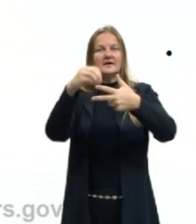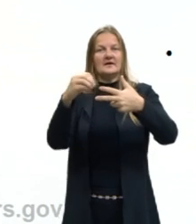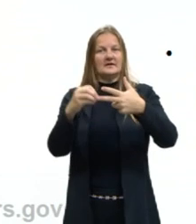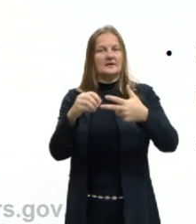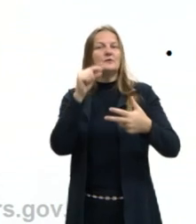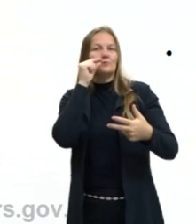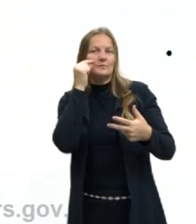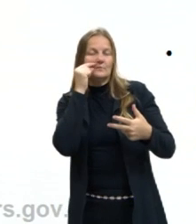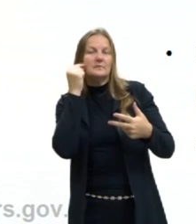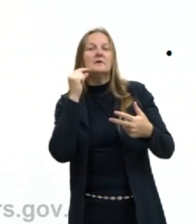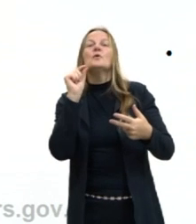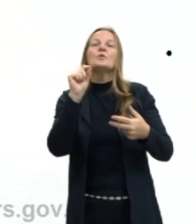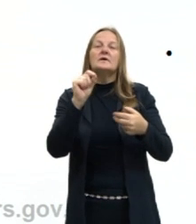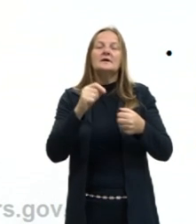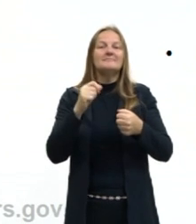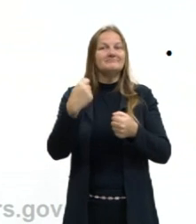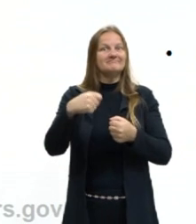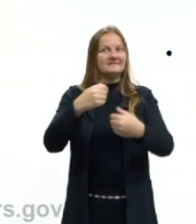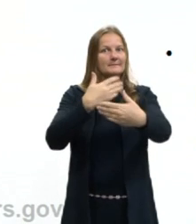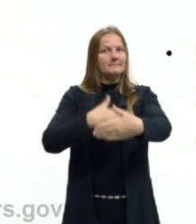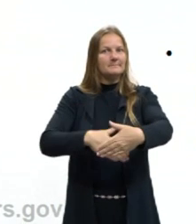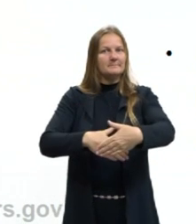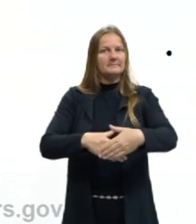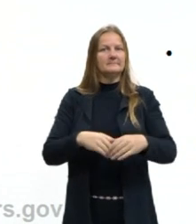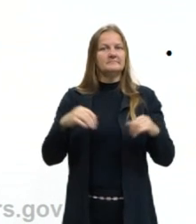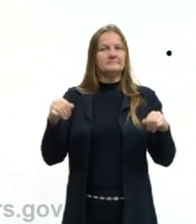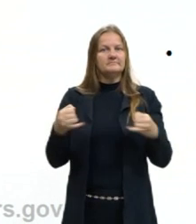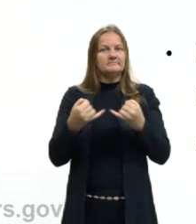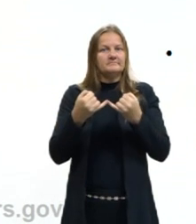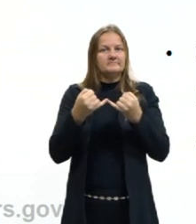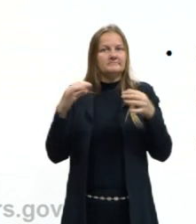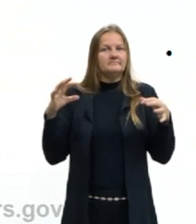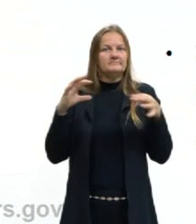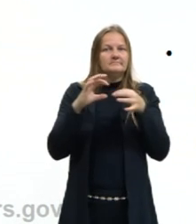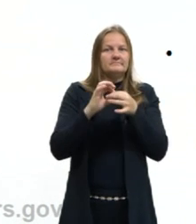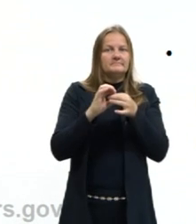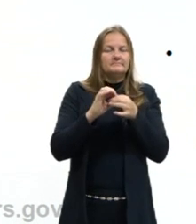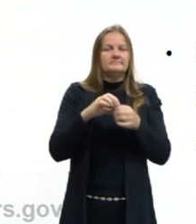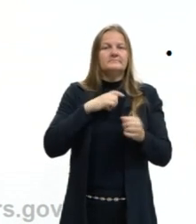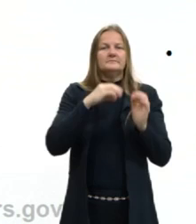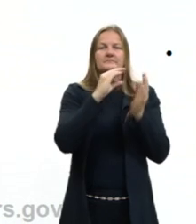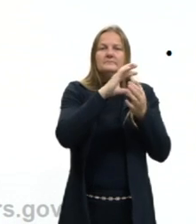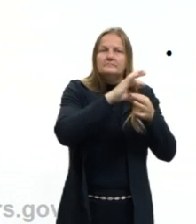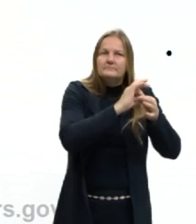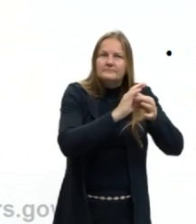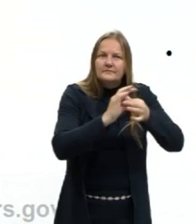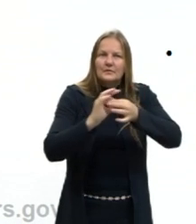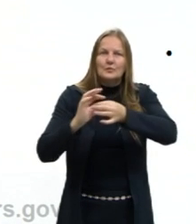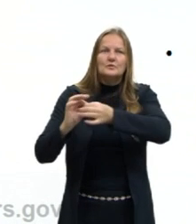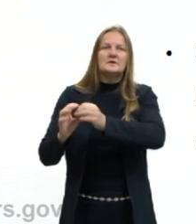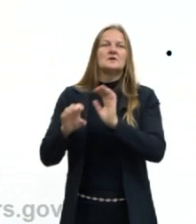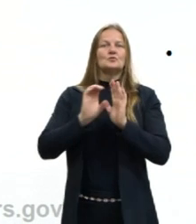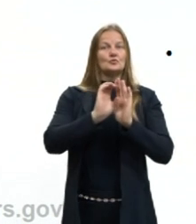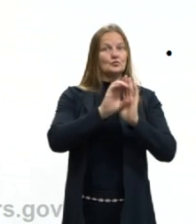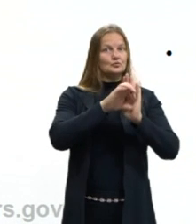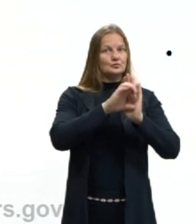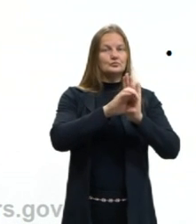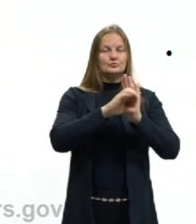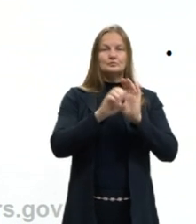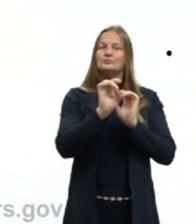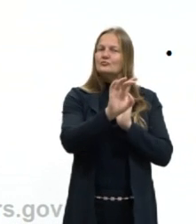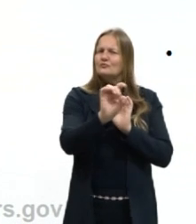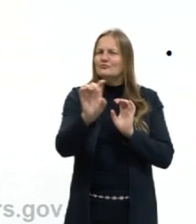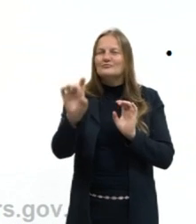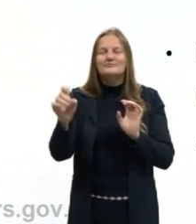vestibular, o que é cobrado quando fala de ligações químicas? É cobrado o contexto, o conceito de cada